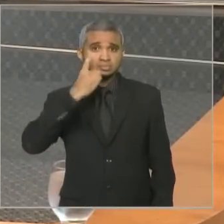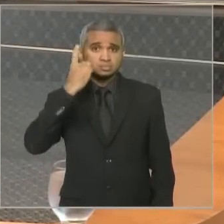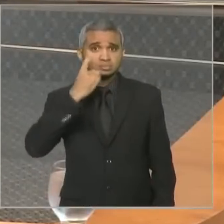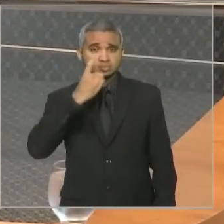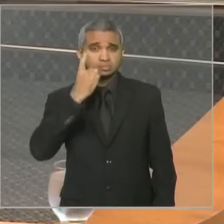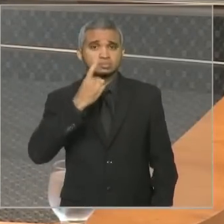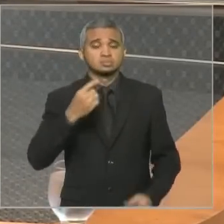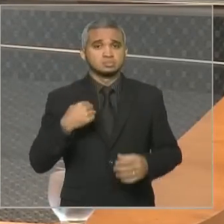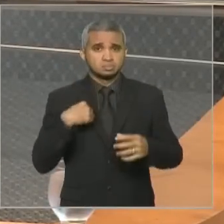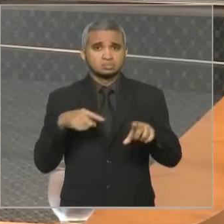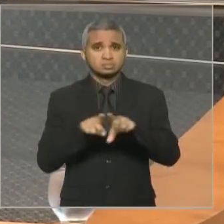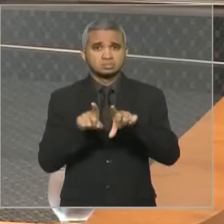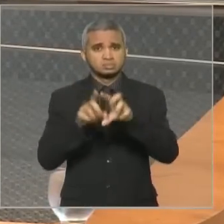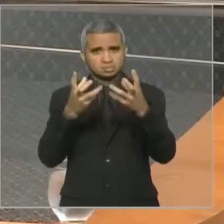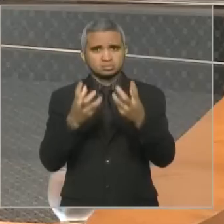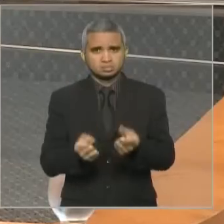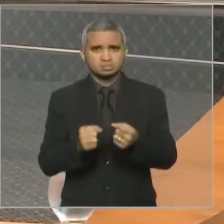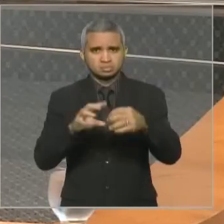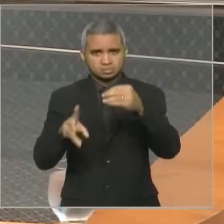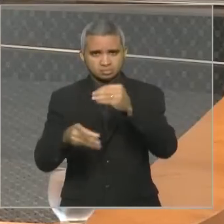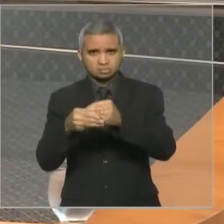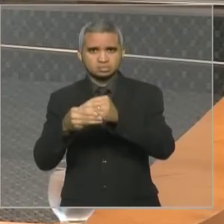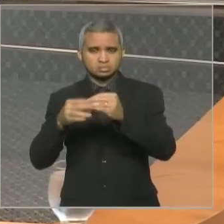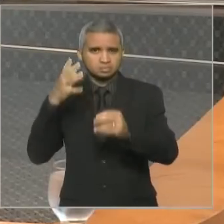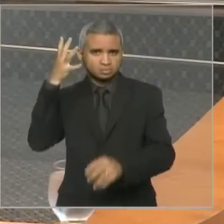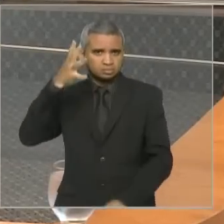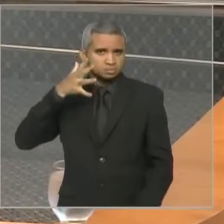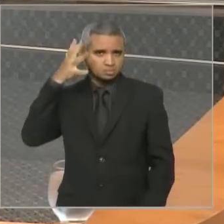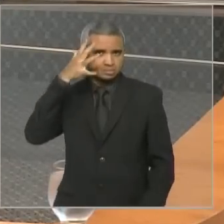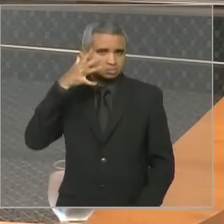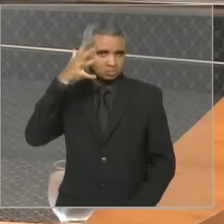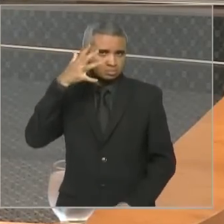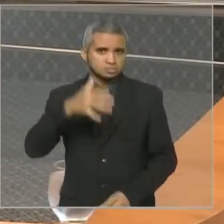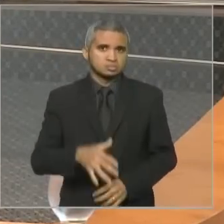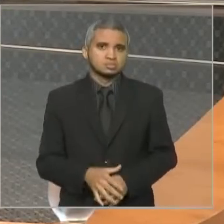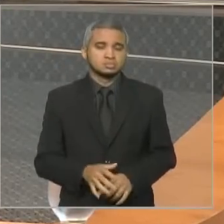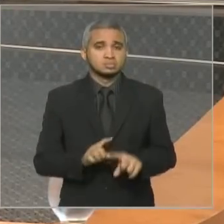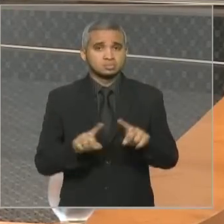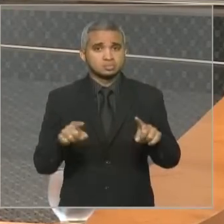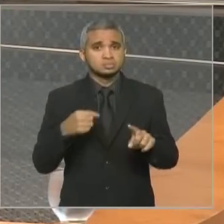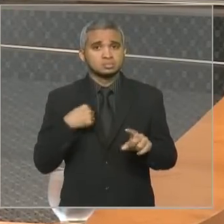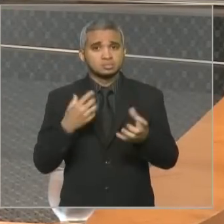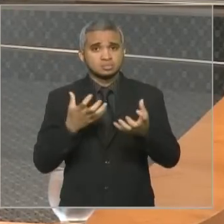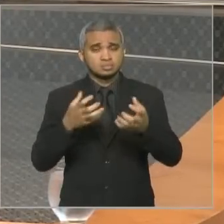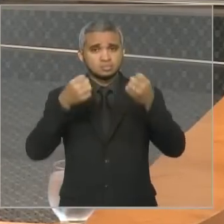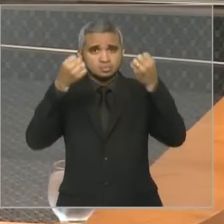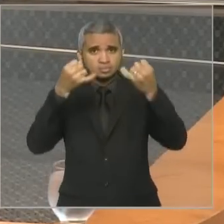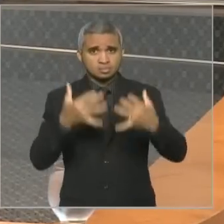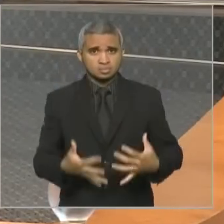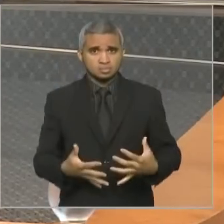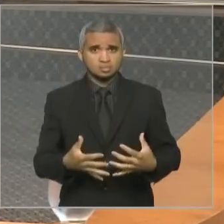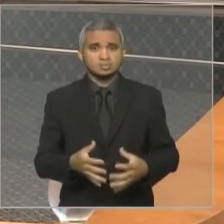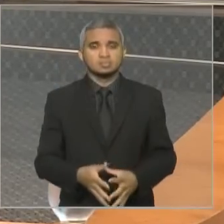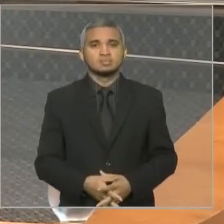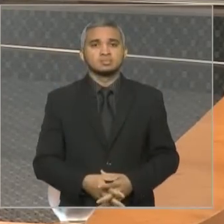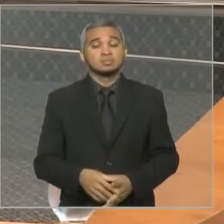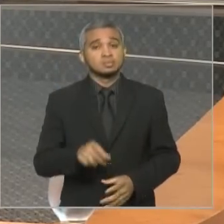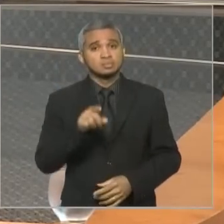retalho, nenhum tipo de retirada, mas eu quero dizer à vossa excelência que você,